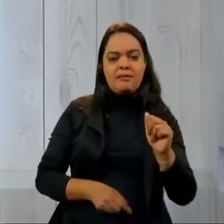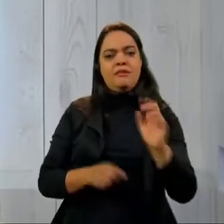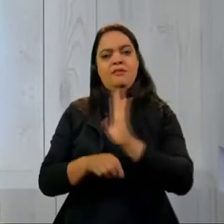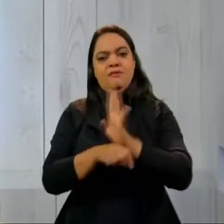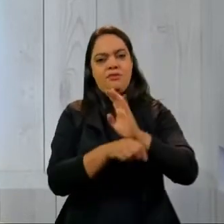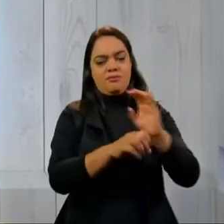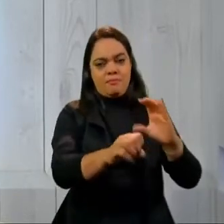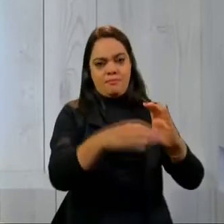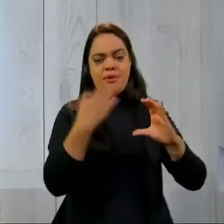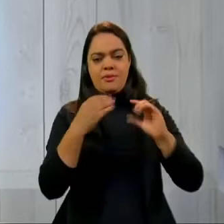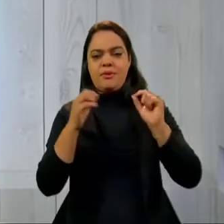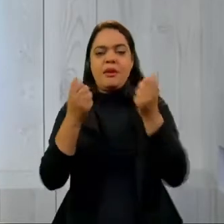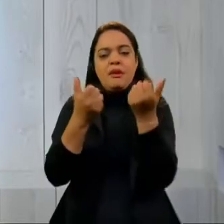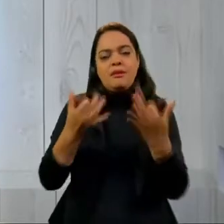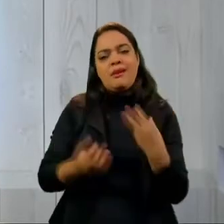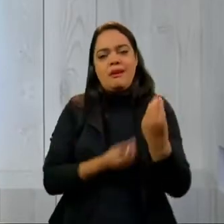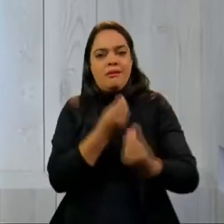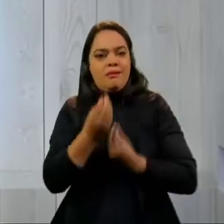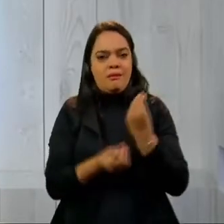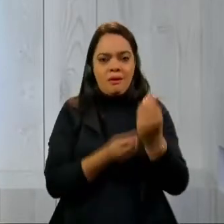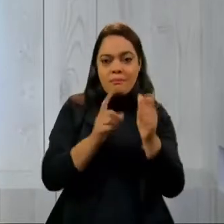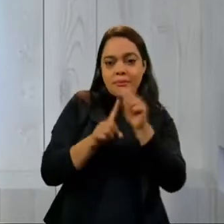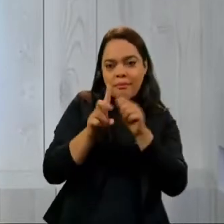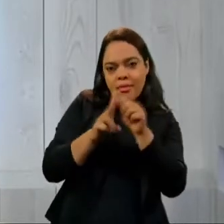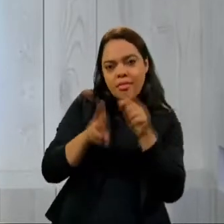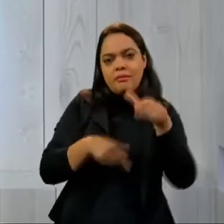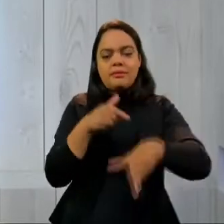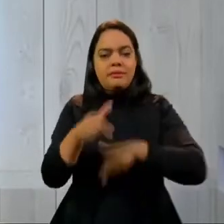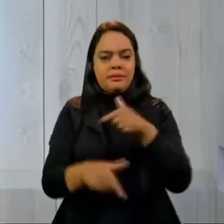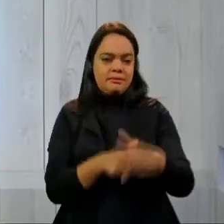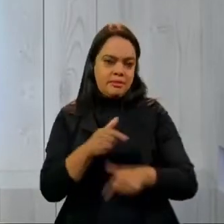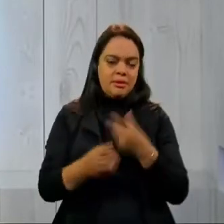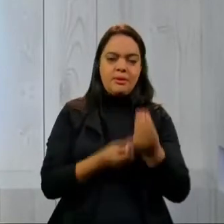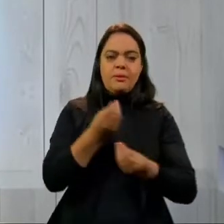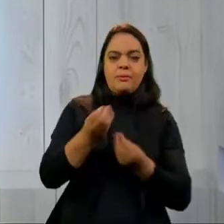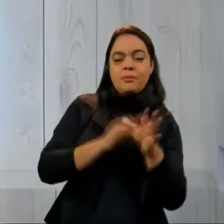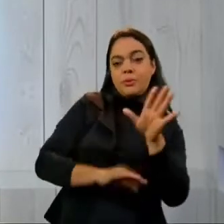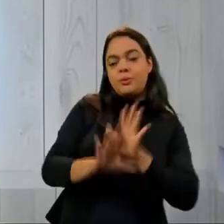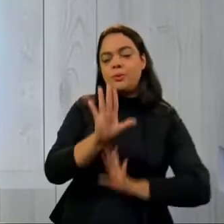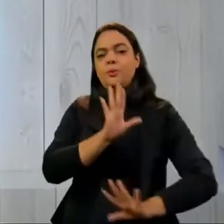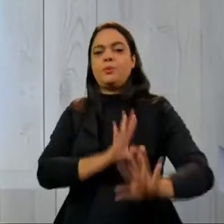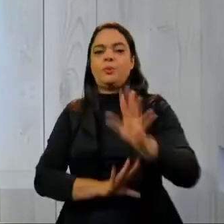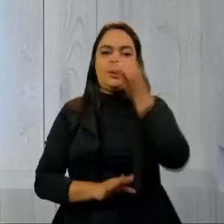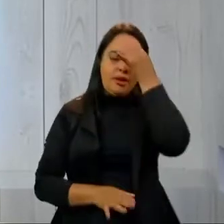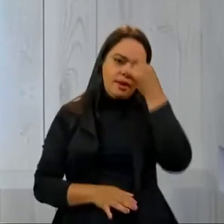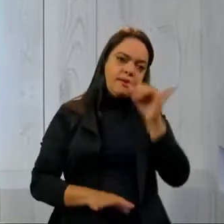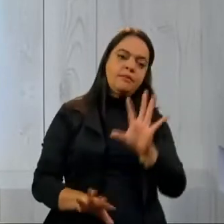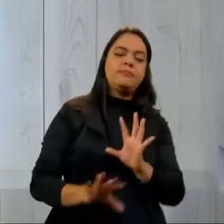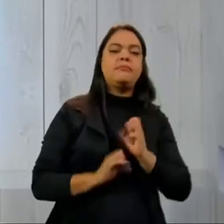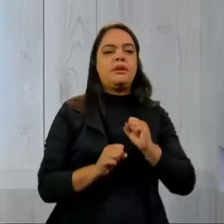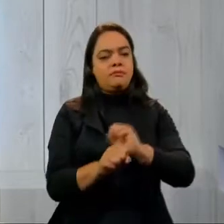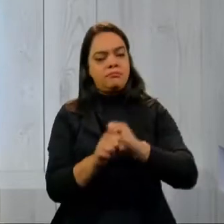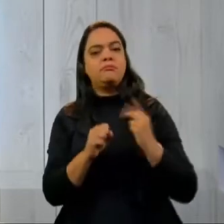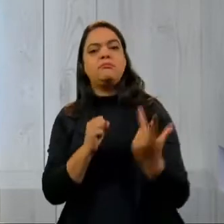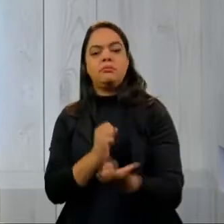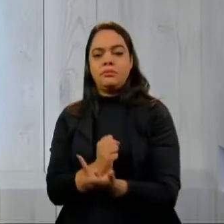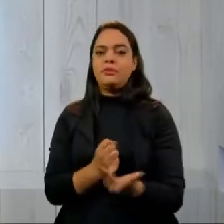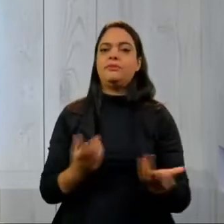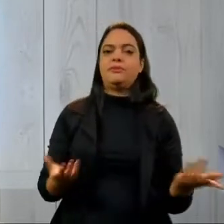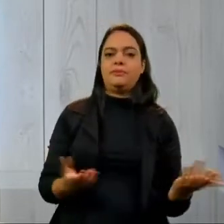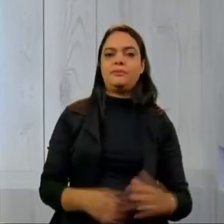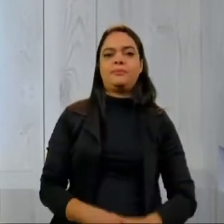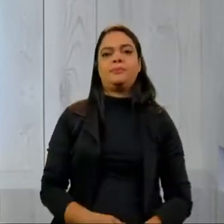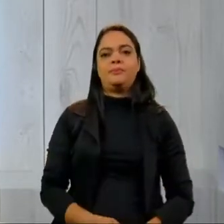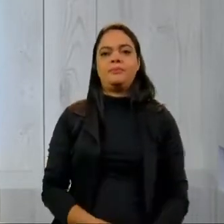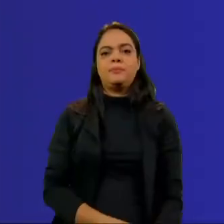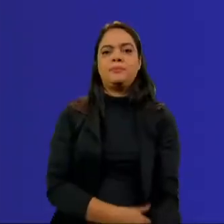contando sobre como estão esses meses de trabalho e os cuidados que ela tem para evitar o contágio com a Covid-19.